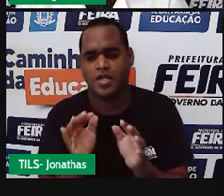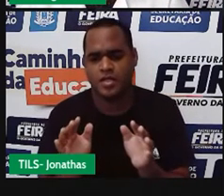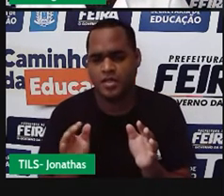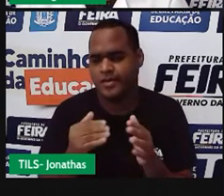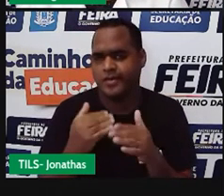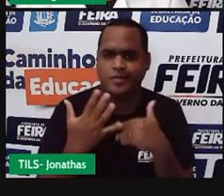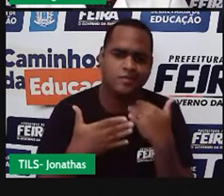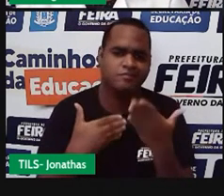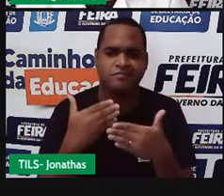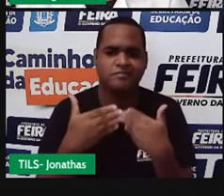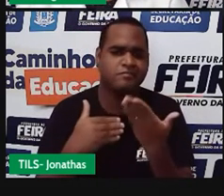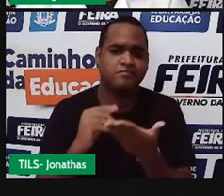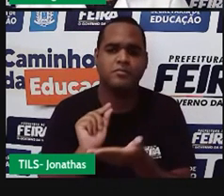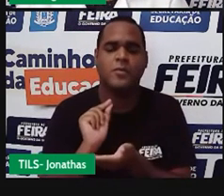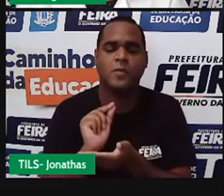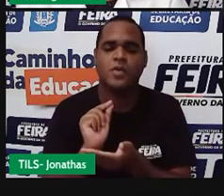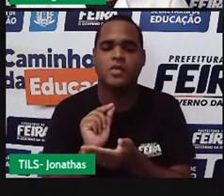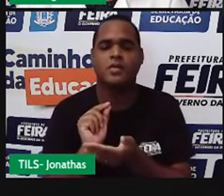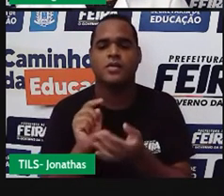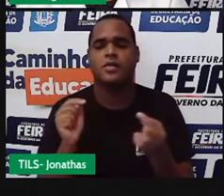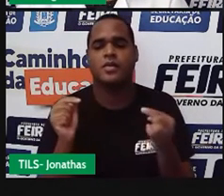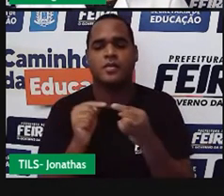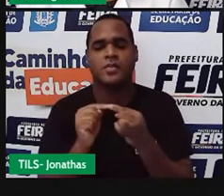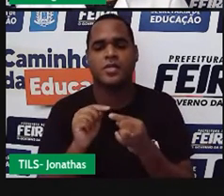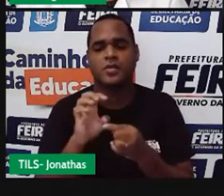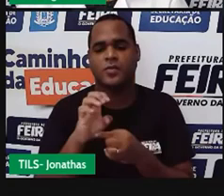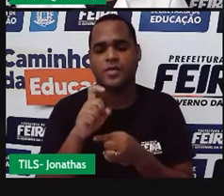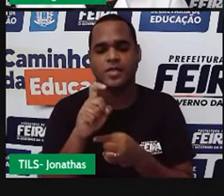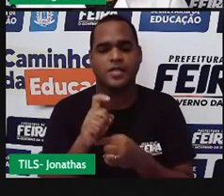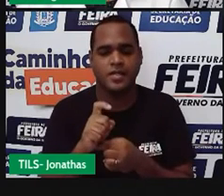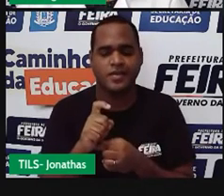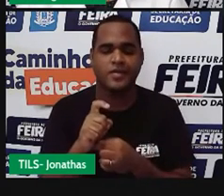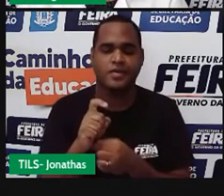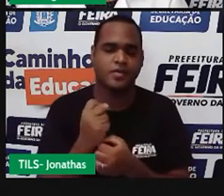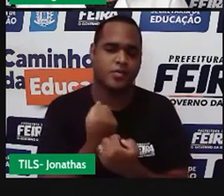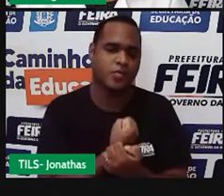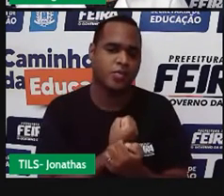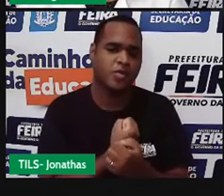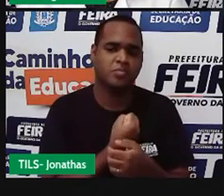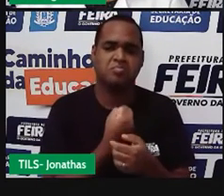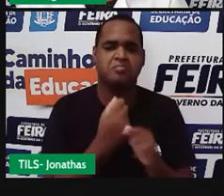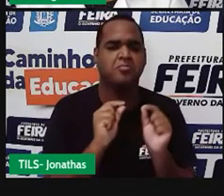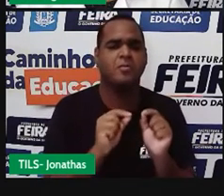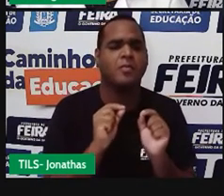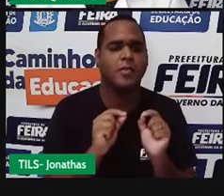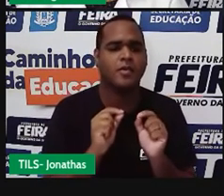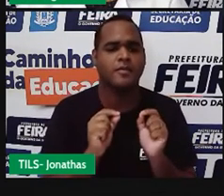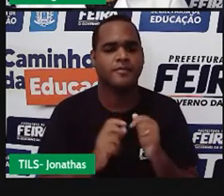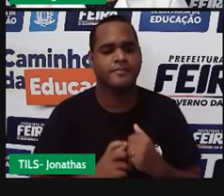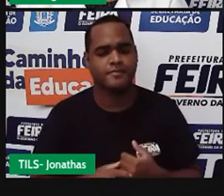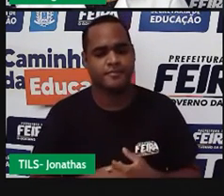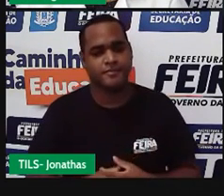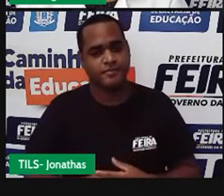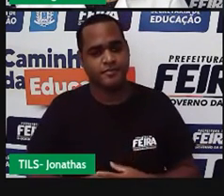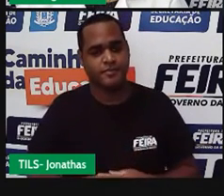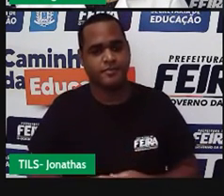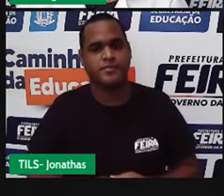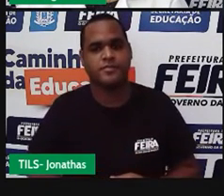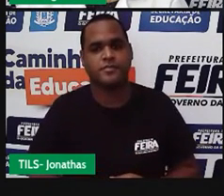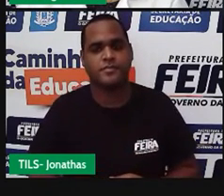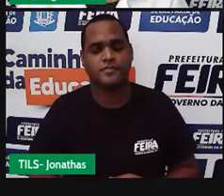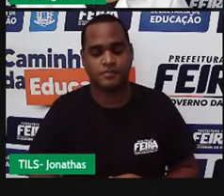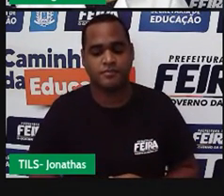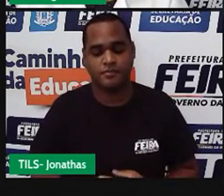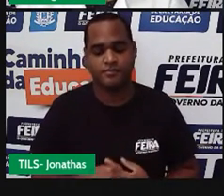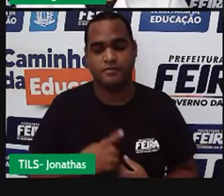o que é uma expressão numérica vamos fazer assim vamos subir